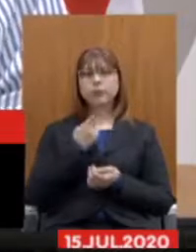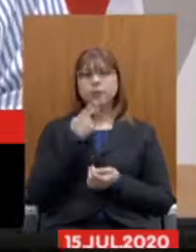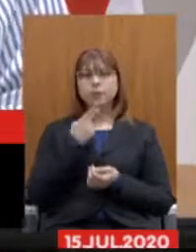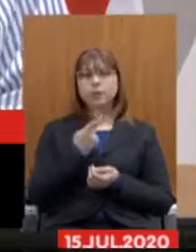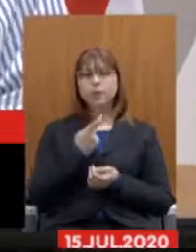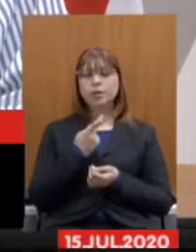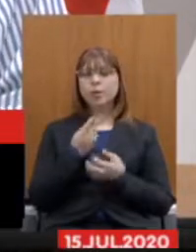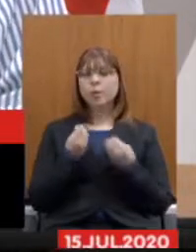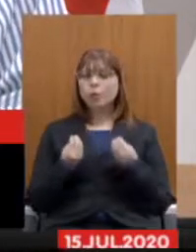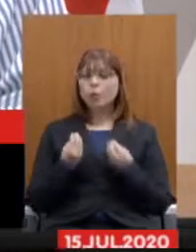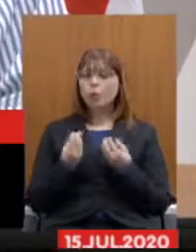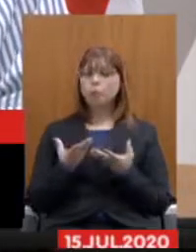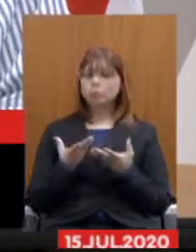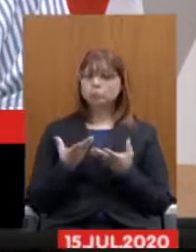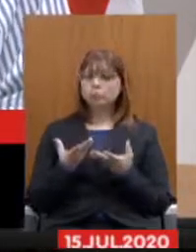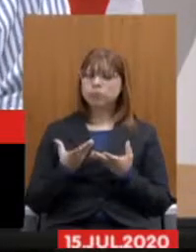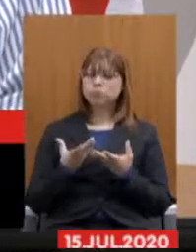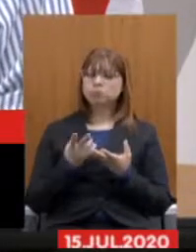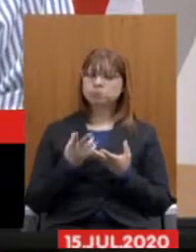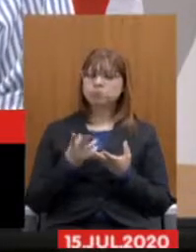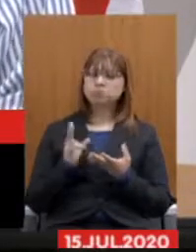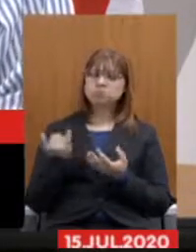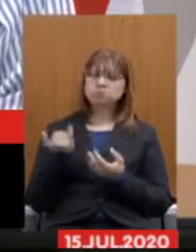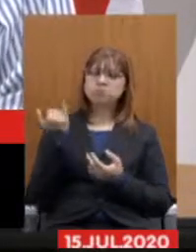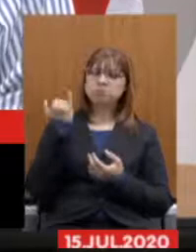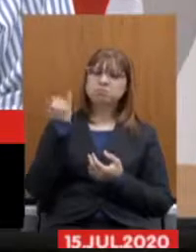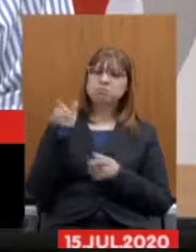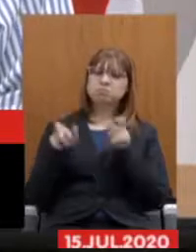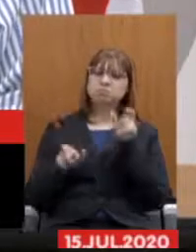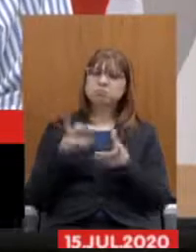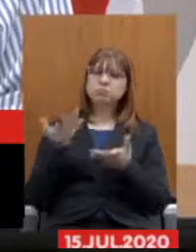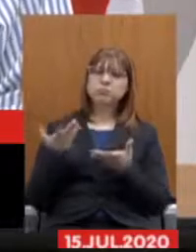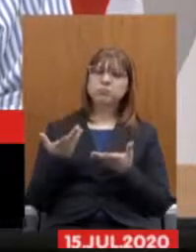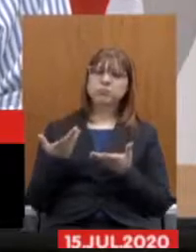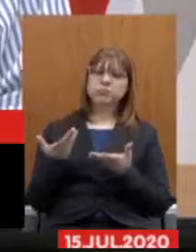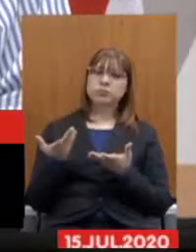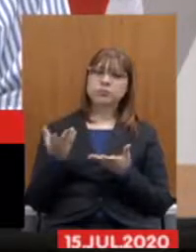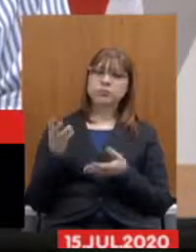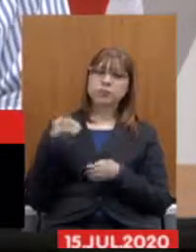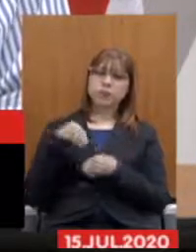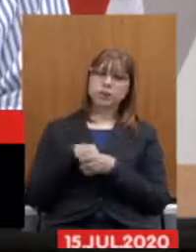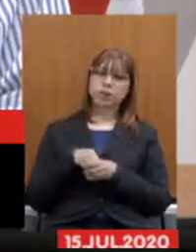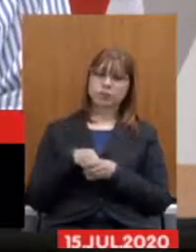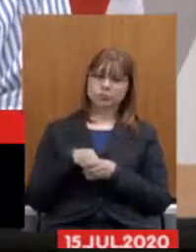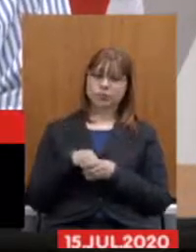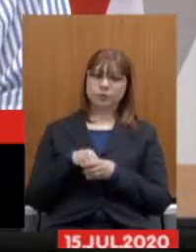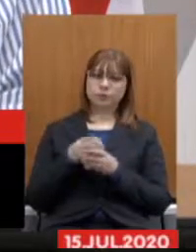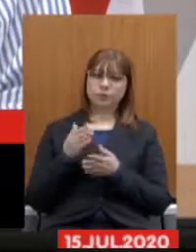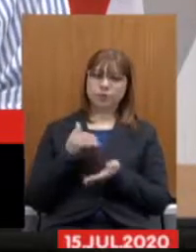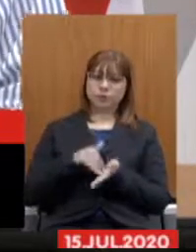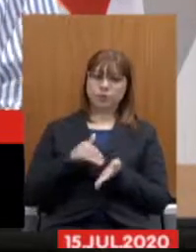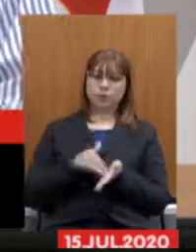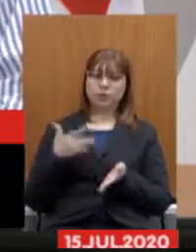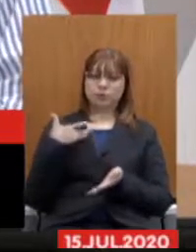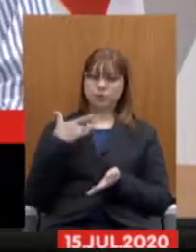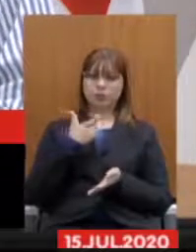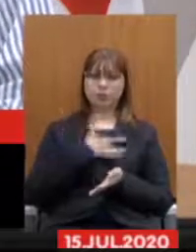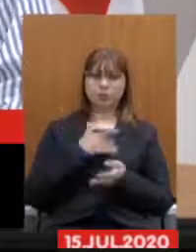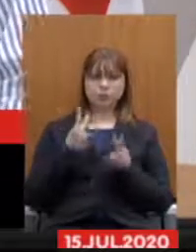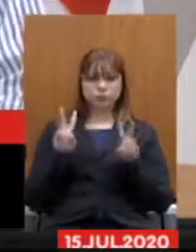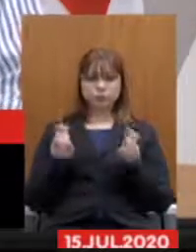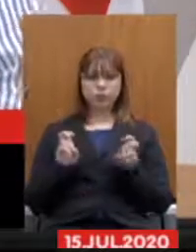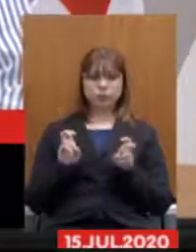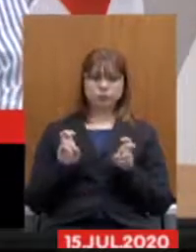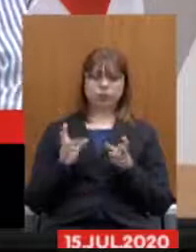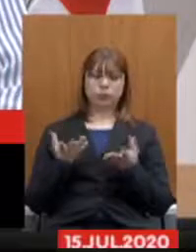estão lá na Secretaria Estadual de Saúde na regulação dessa pandemia os companheiros que estão